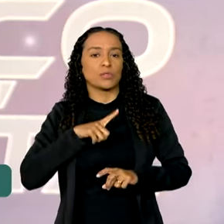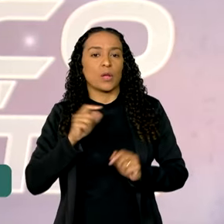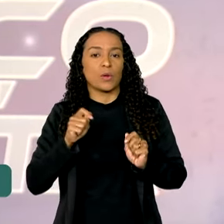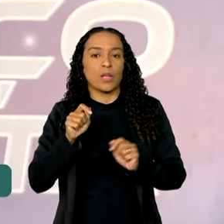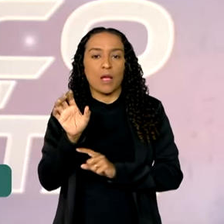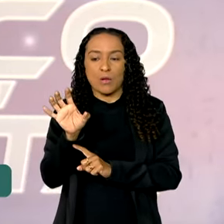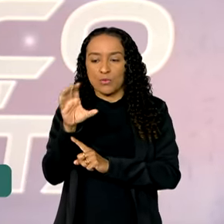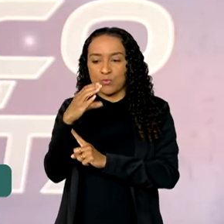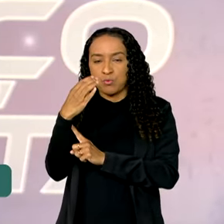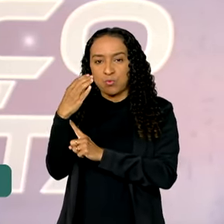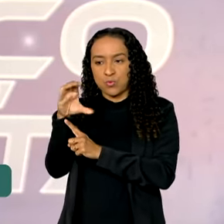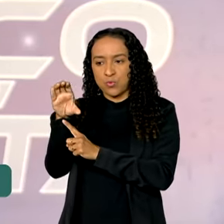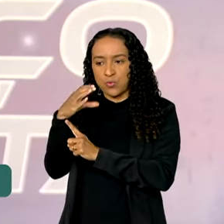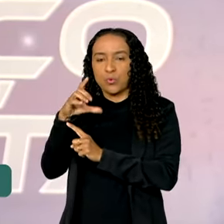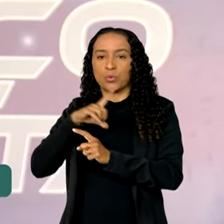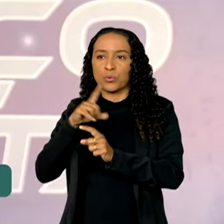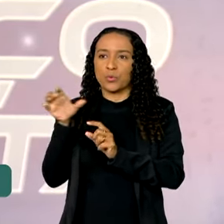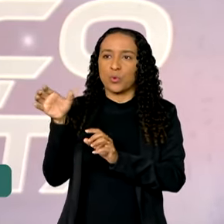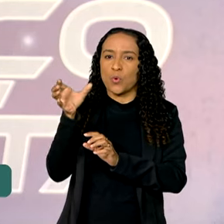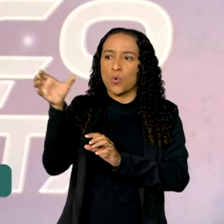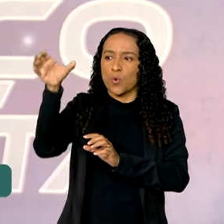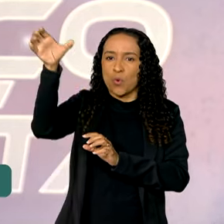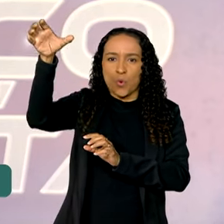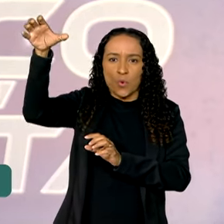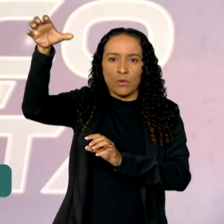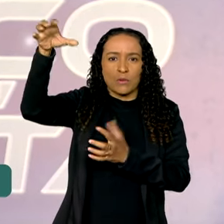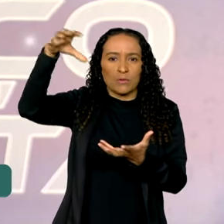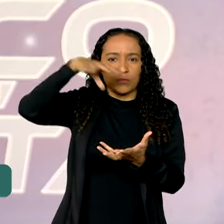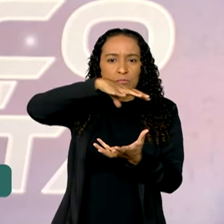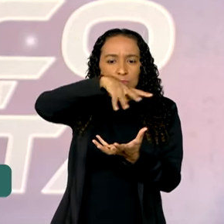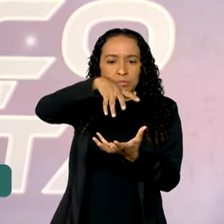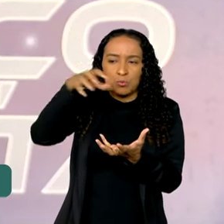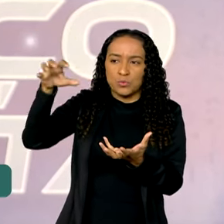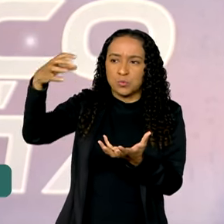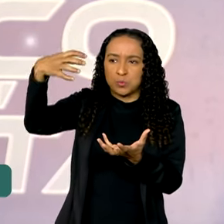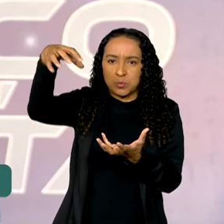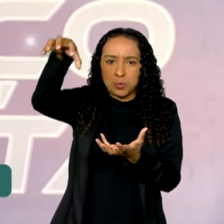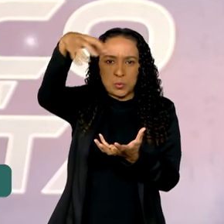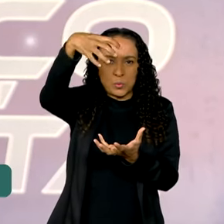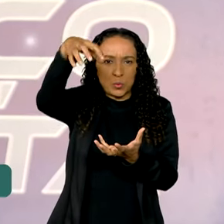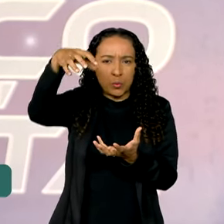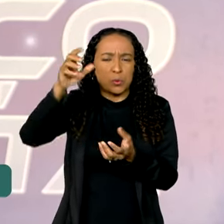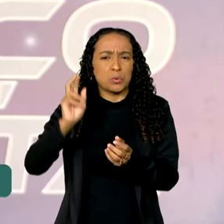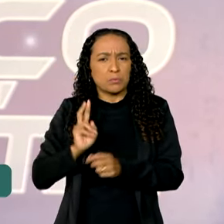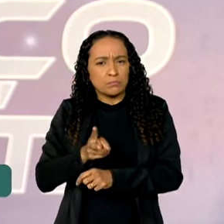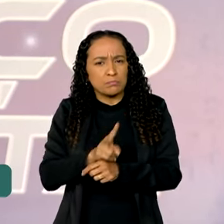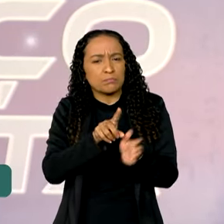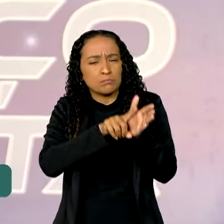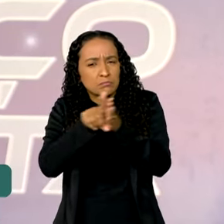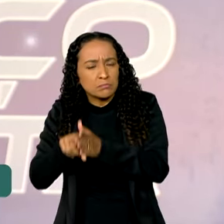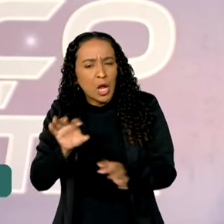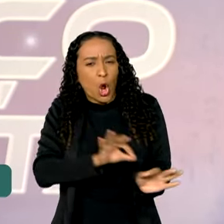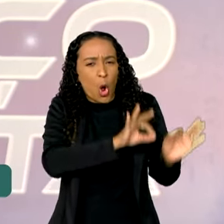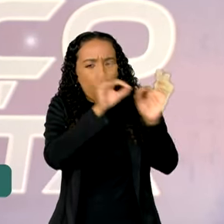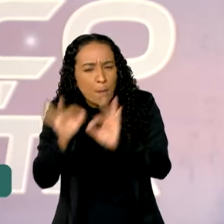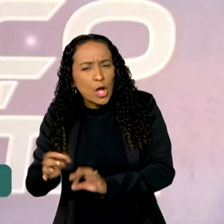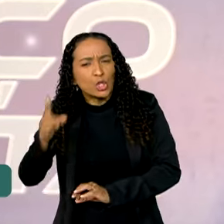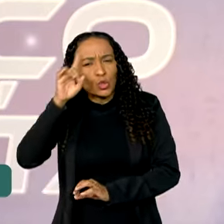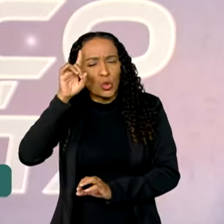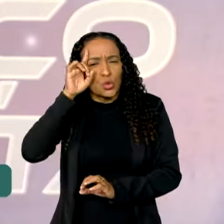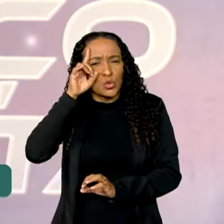satélites em órbita que nos permitam acompanhar diuturnamente a situação do nosso território,